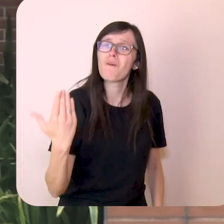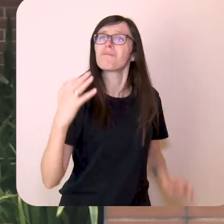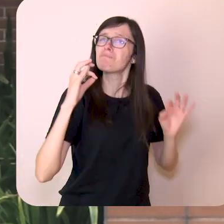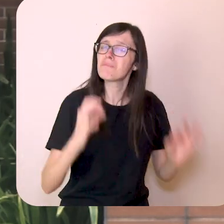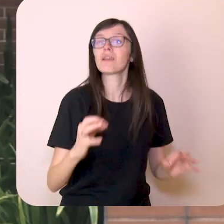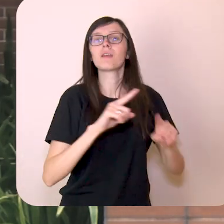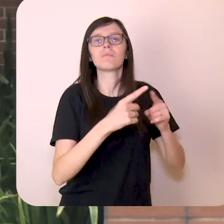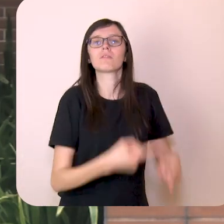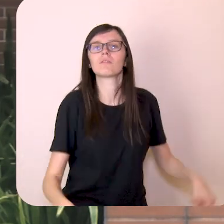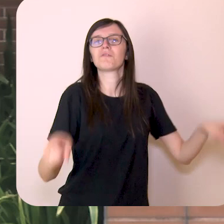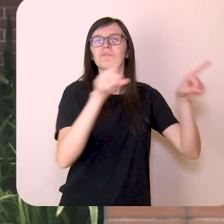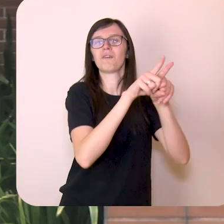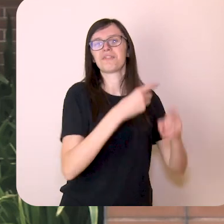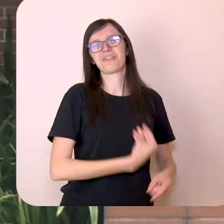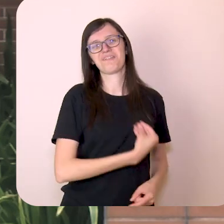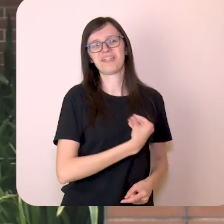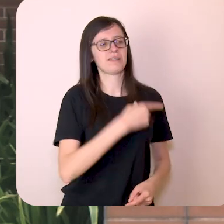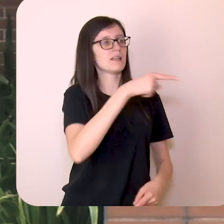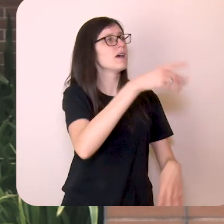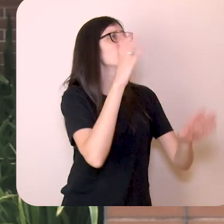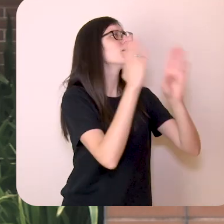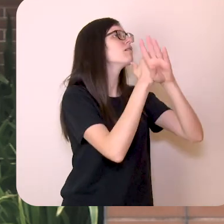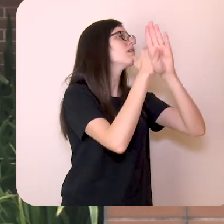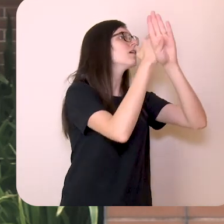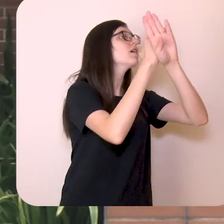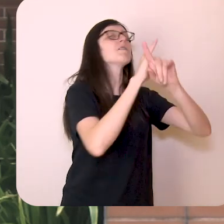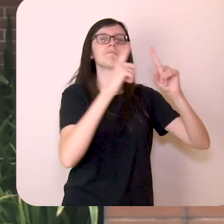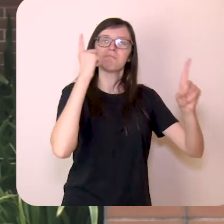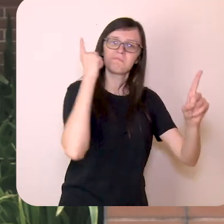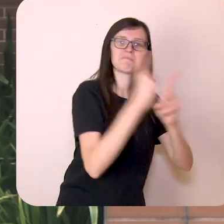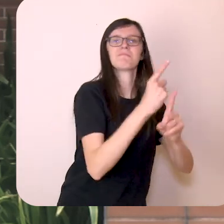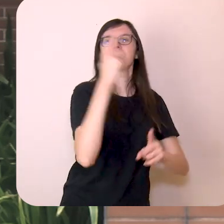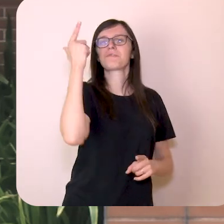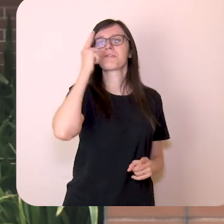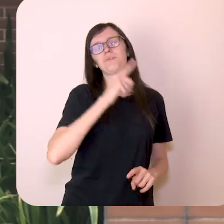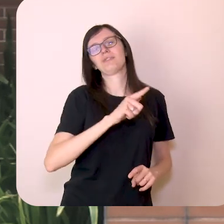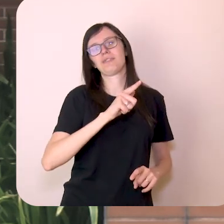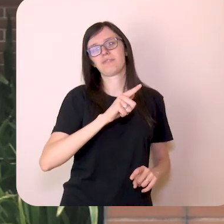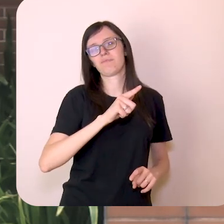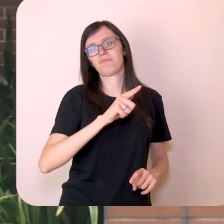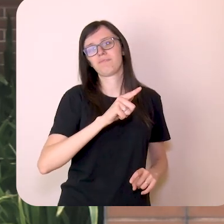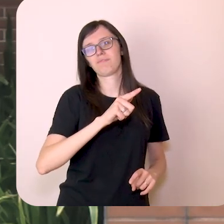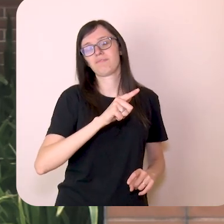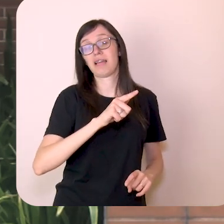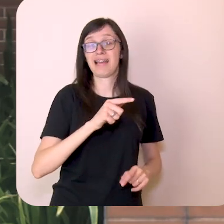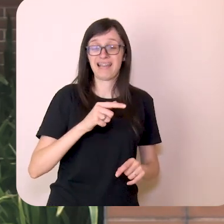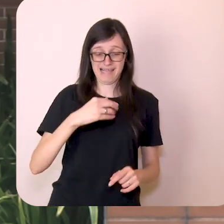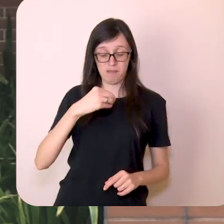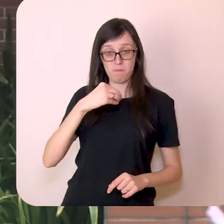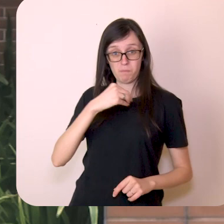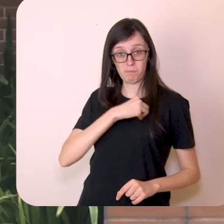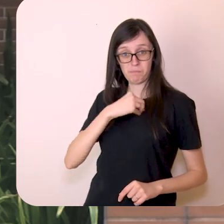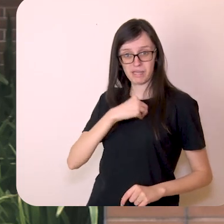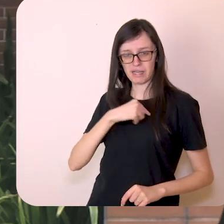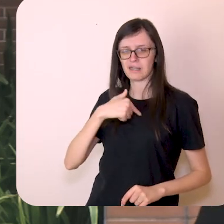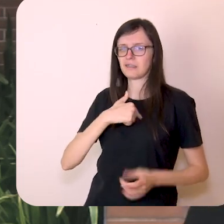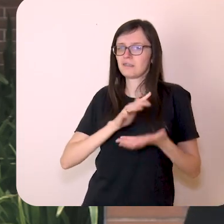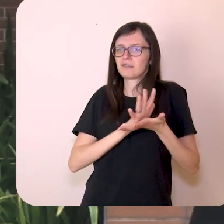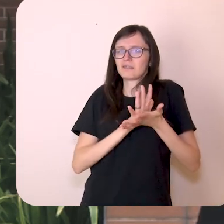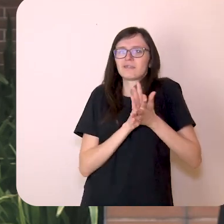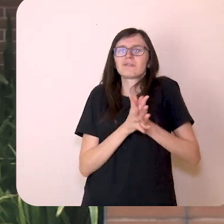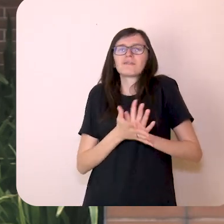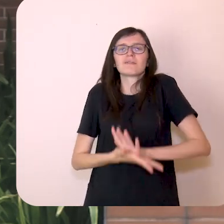morto e voltou à vida Estava perdido e foi achado Porque o pecado